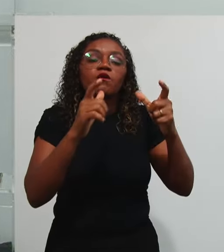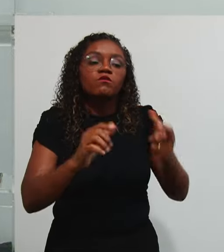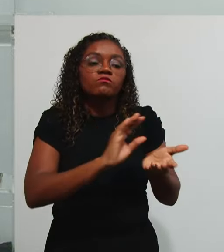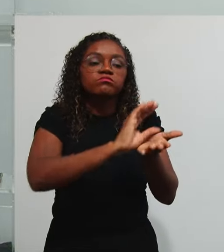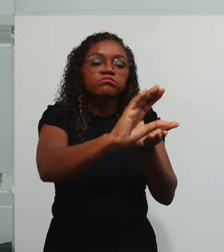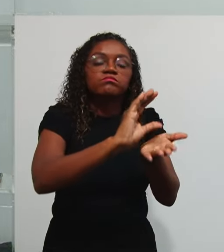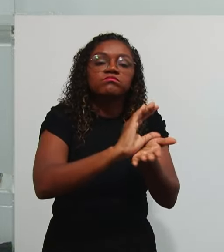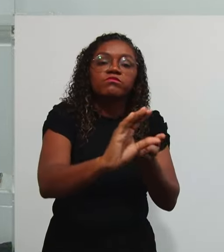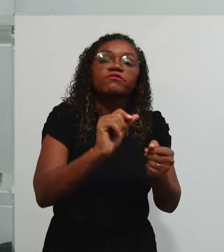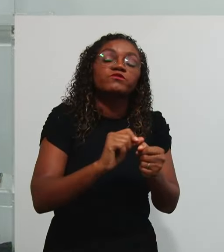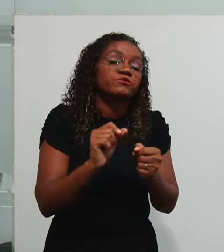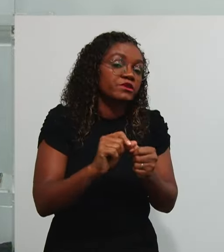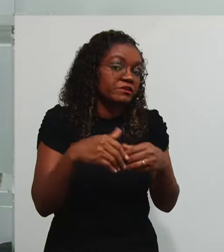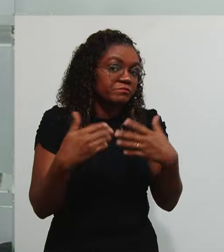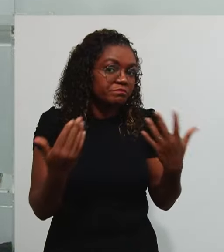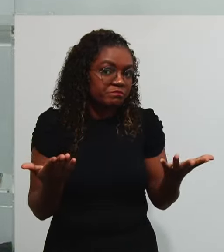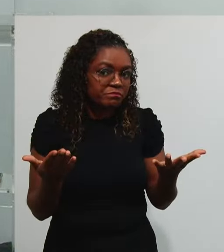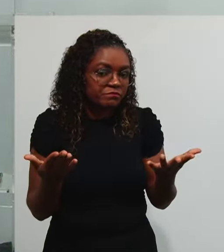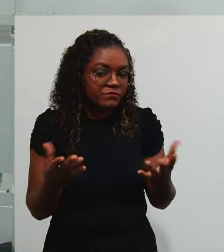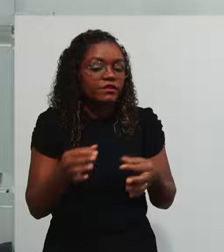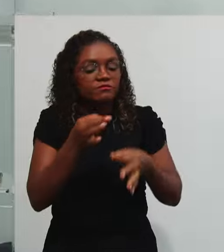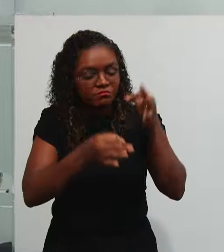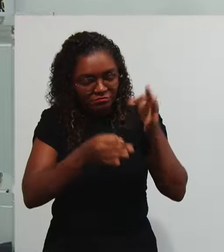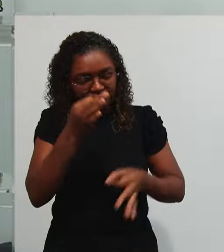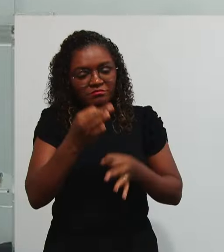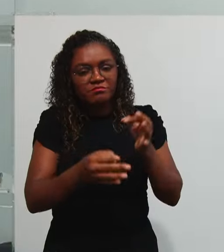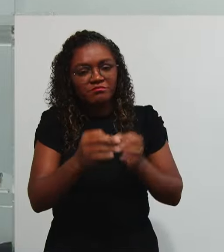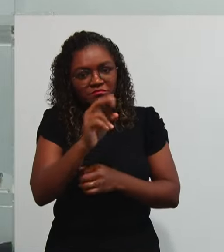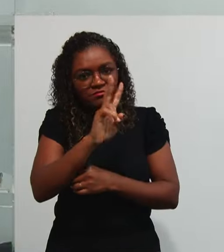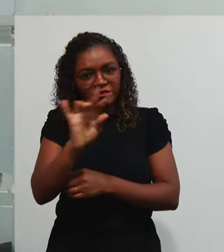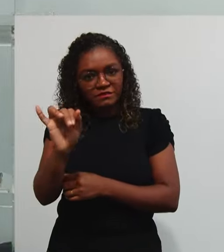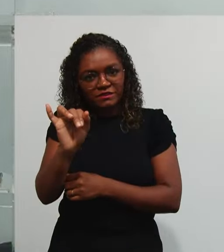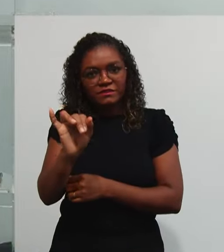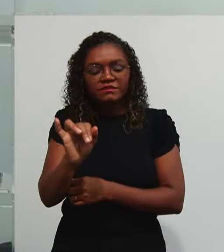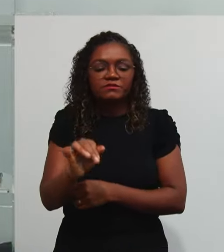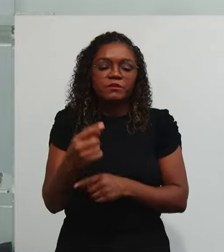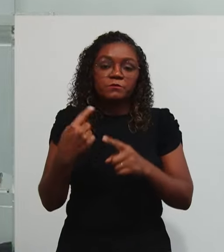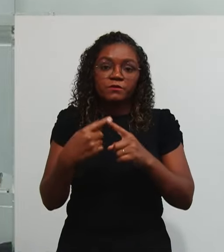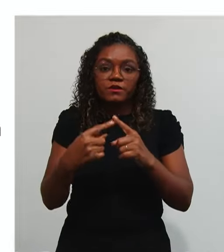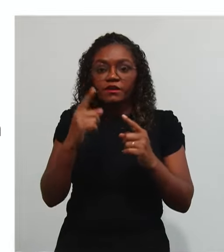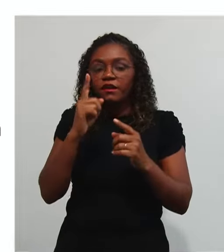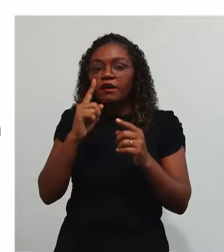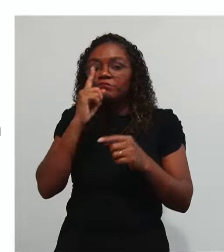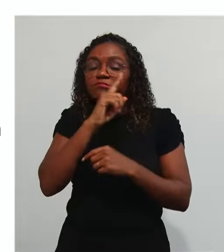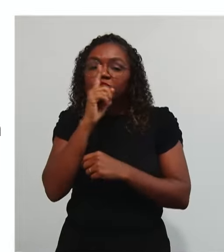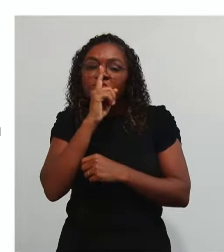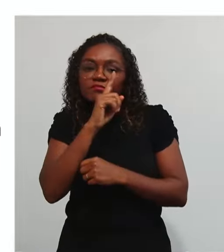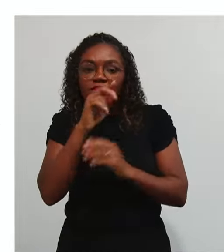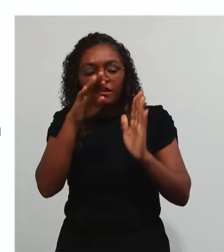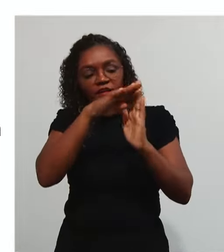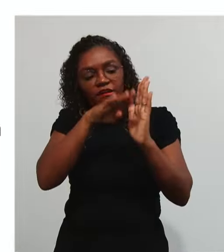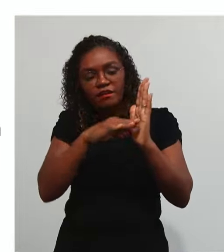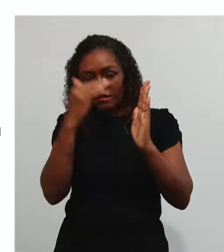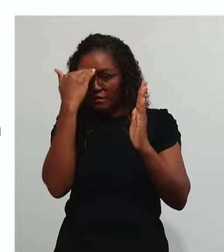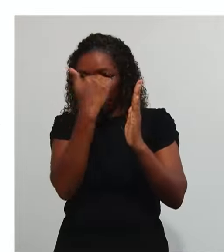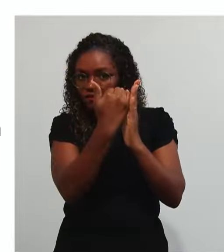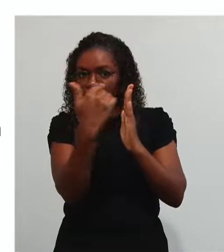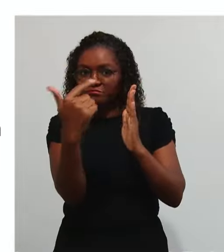foi Aí a gente tem O julgamento Dessa conta Como conta Irregular Posto isso Senhores